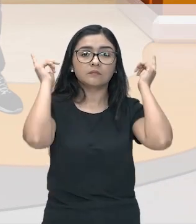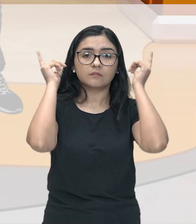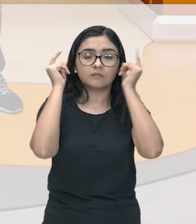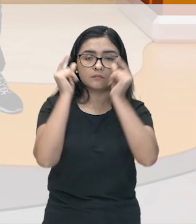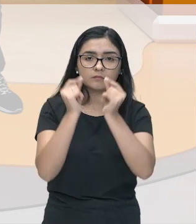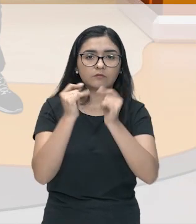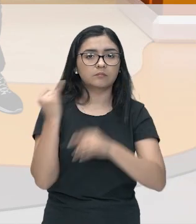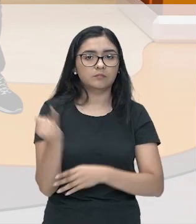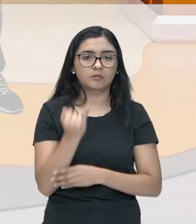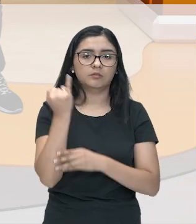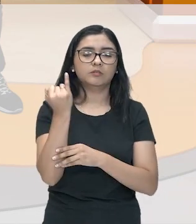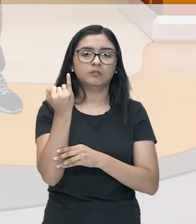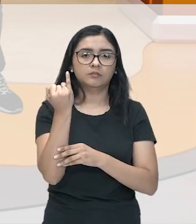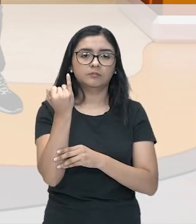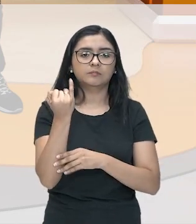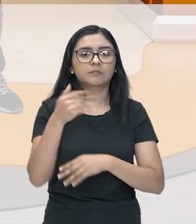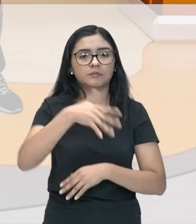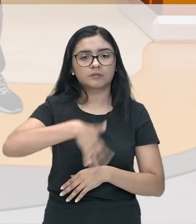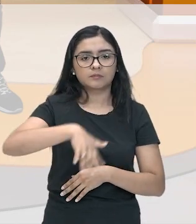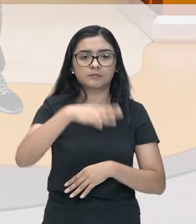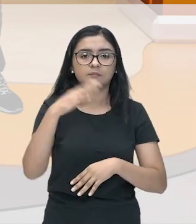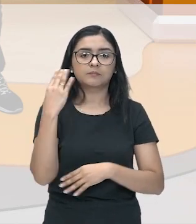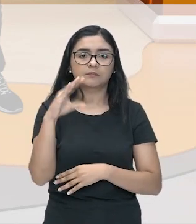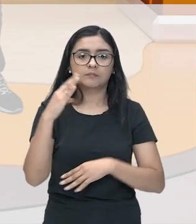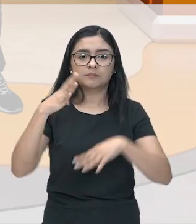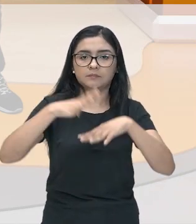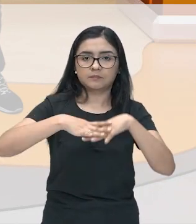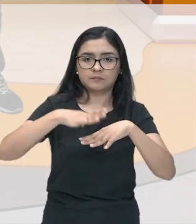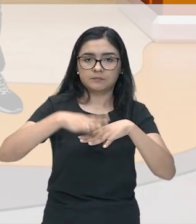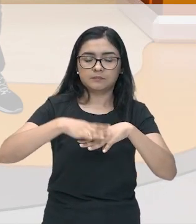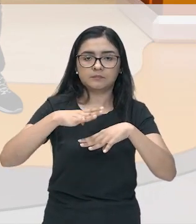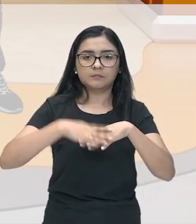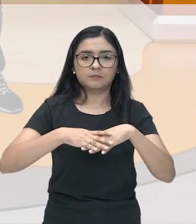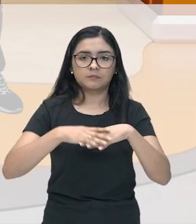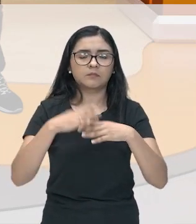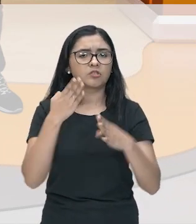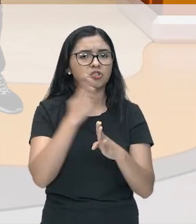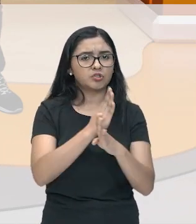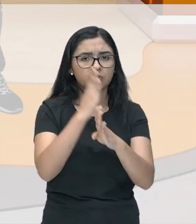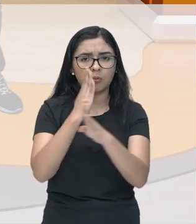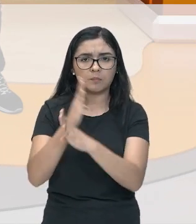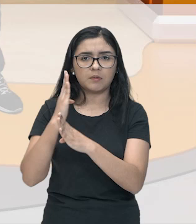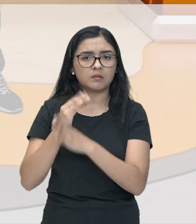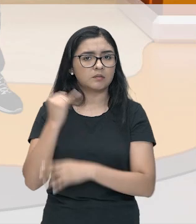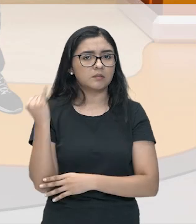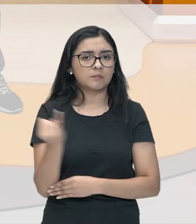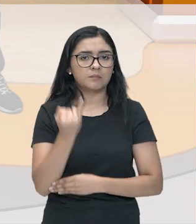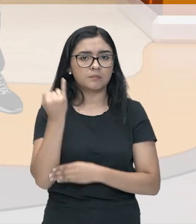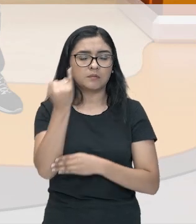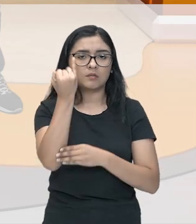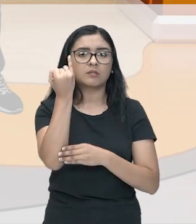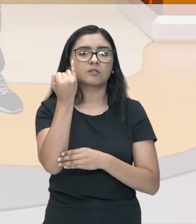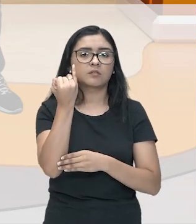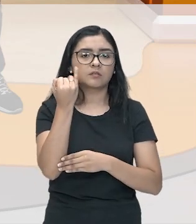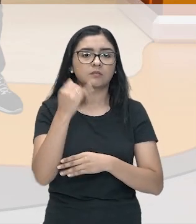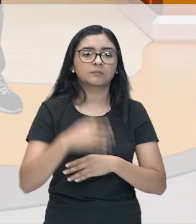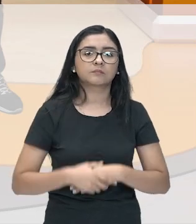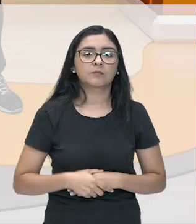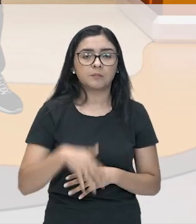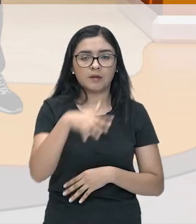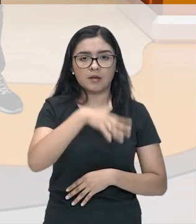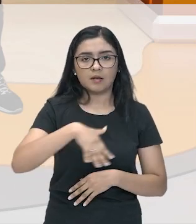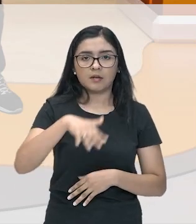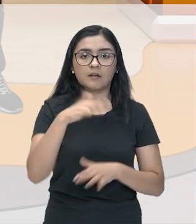e na matemática. Nós vamos ver como exemplo Arquimedes que fez descobertas importantes sobre a geometria e a física